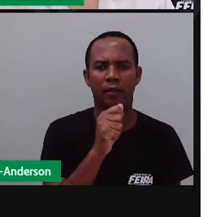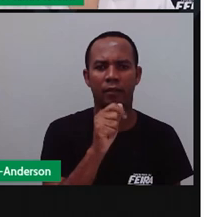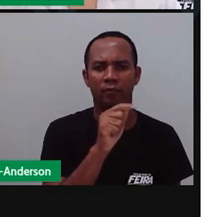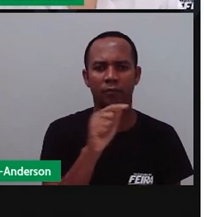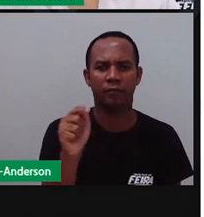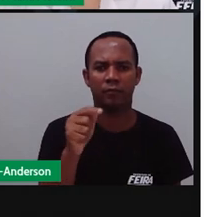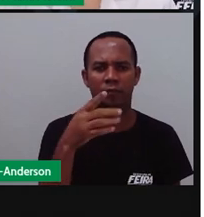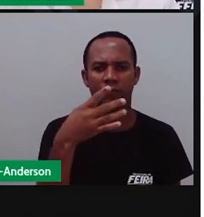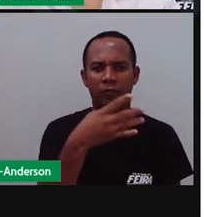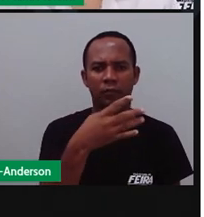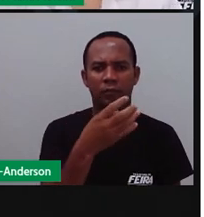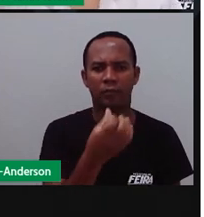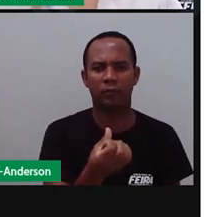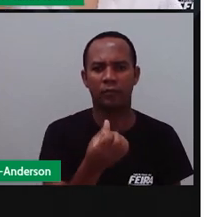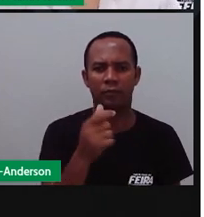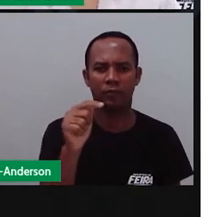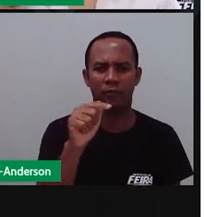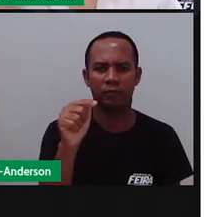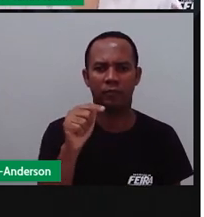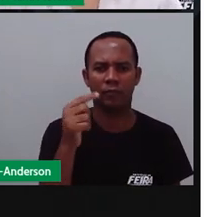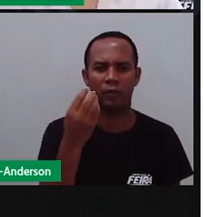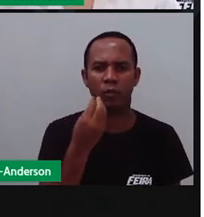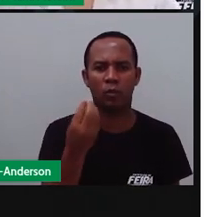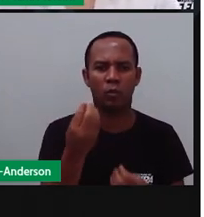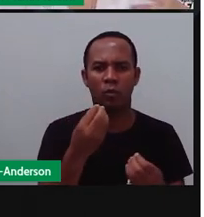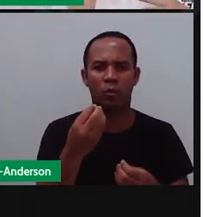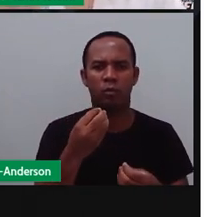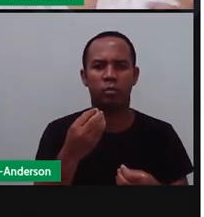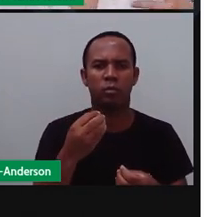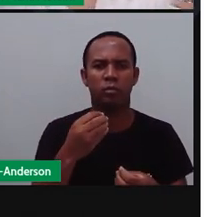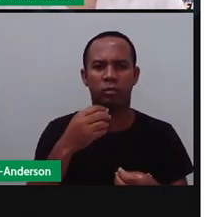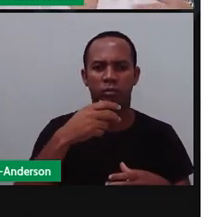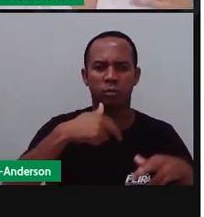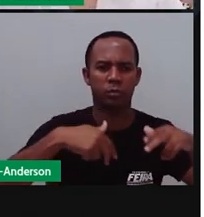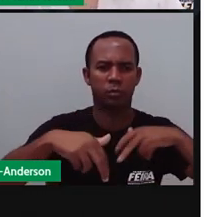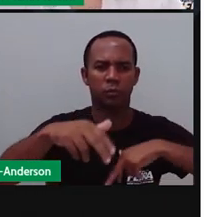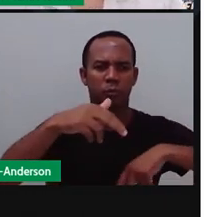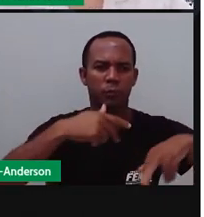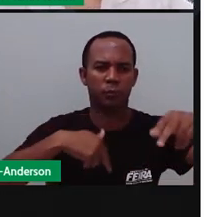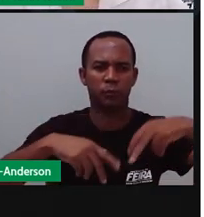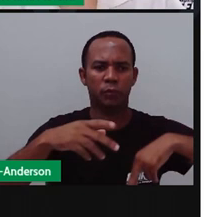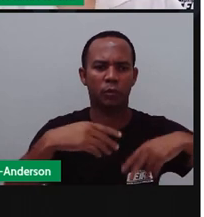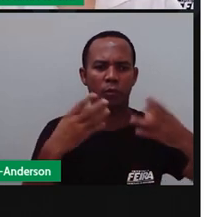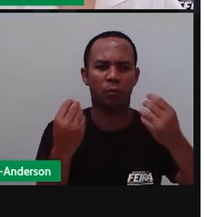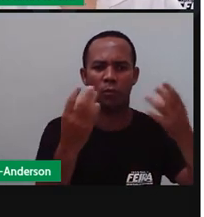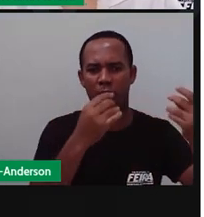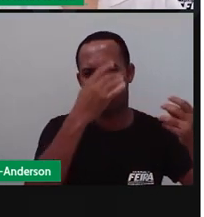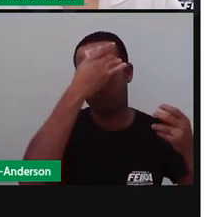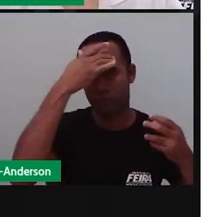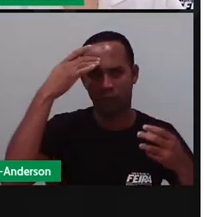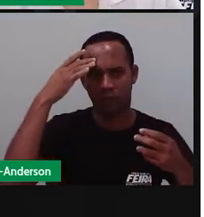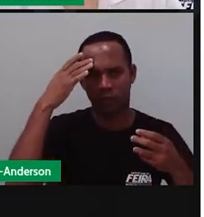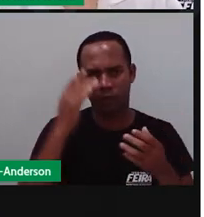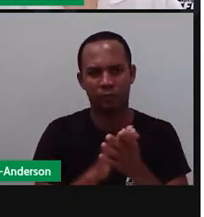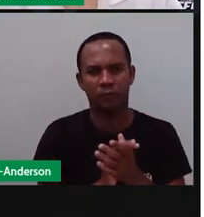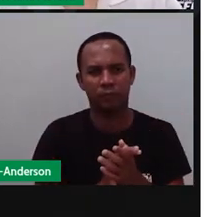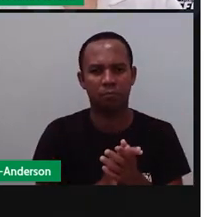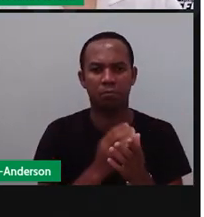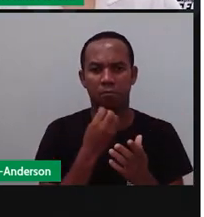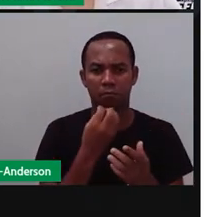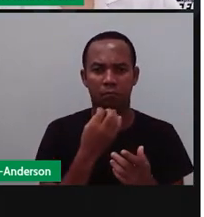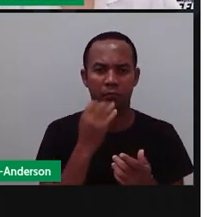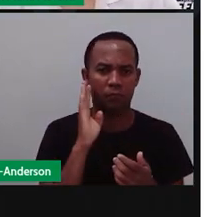e aí, como fica próximo a uma rodovia, é de fácil acesso, porque as pessoas vão chegando por essa rodovia, que é a PA